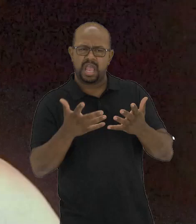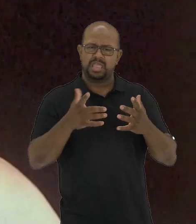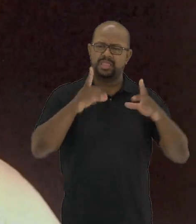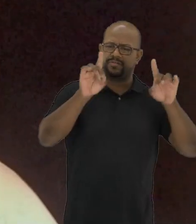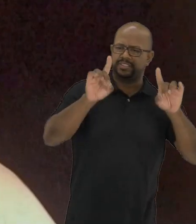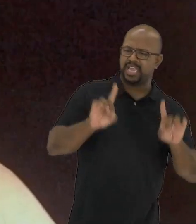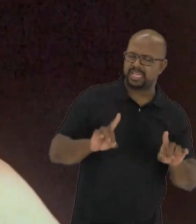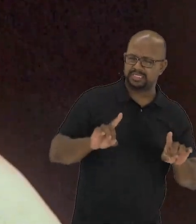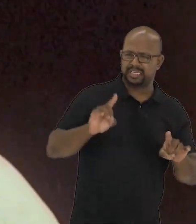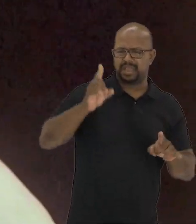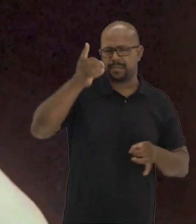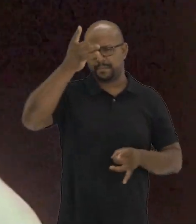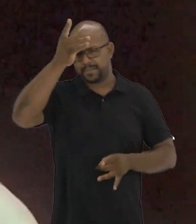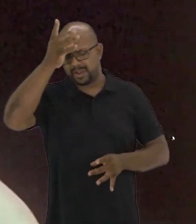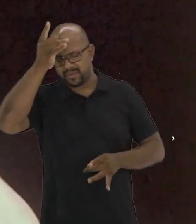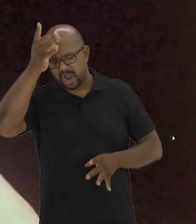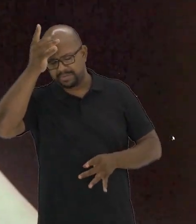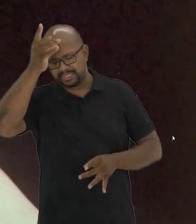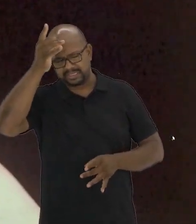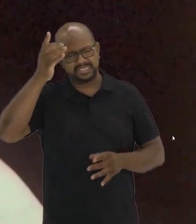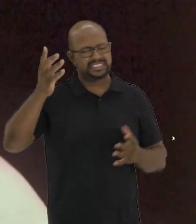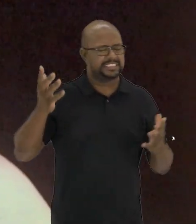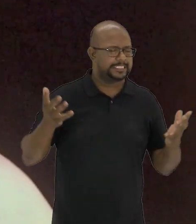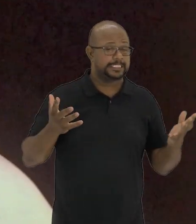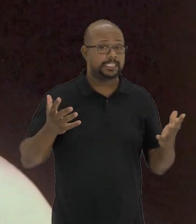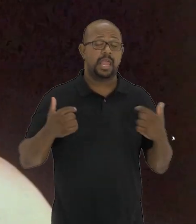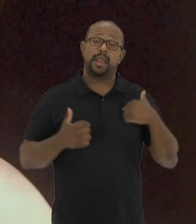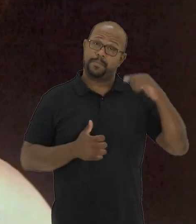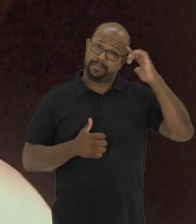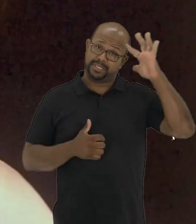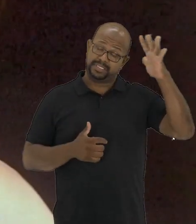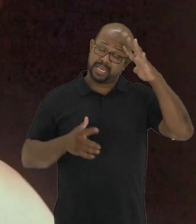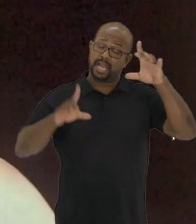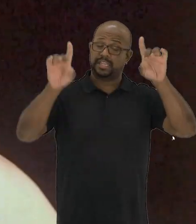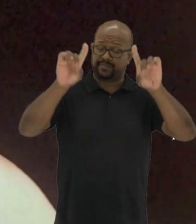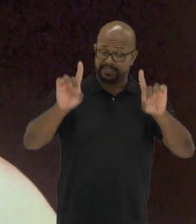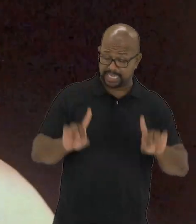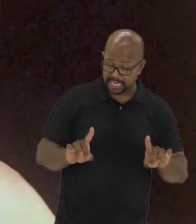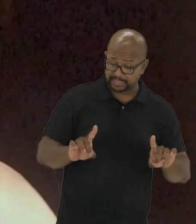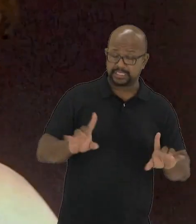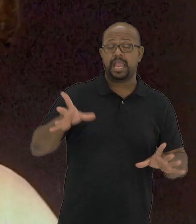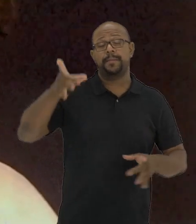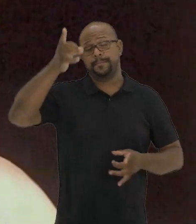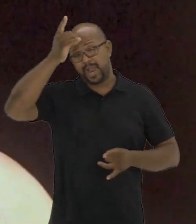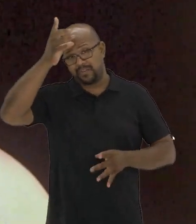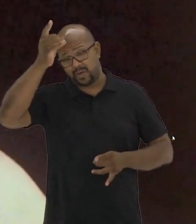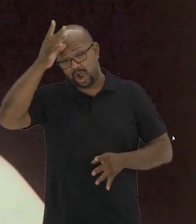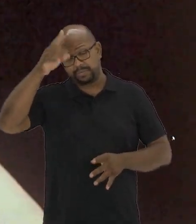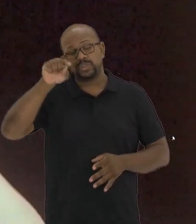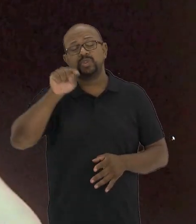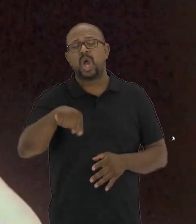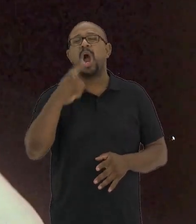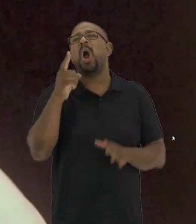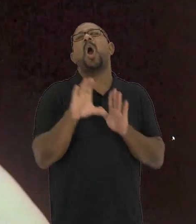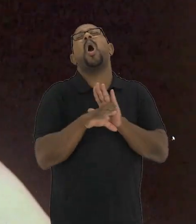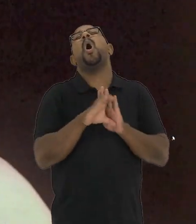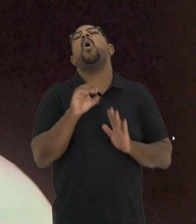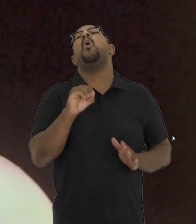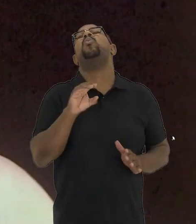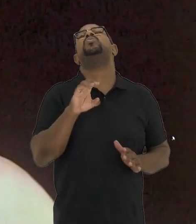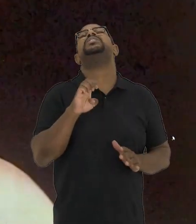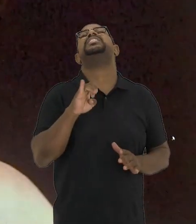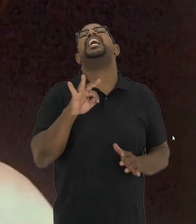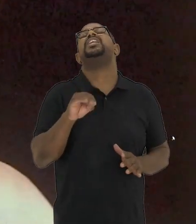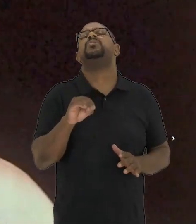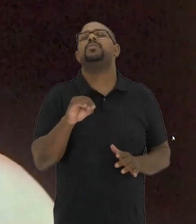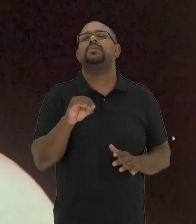temos de deficiência como um conceito também em performance? Pensar deficiência e performance apenas